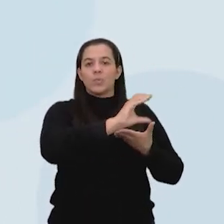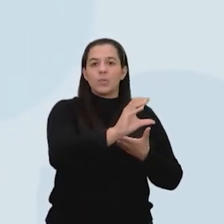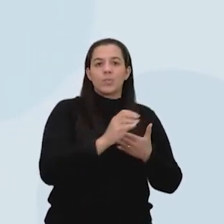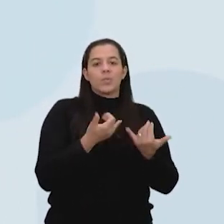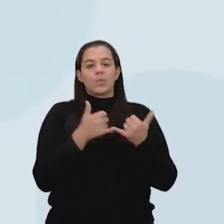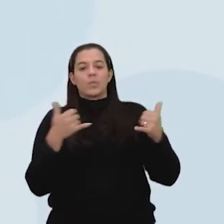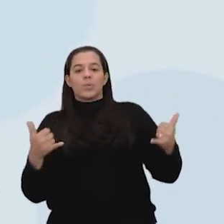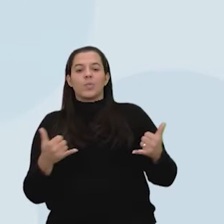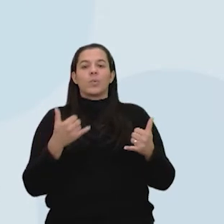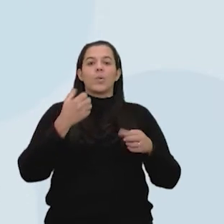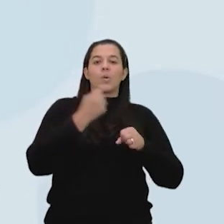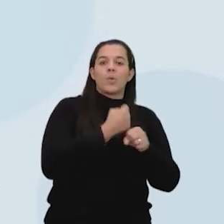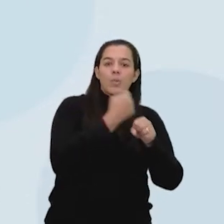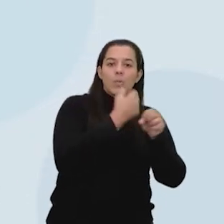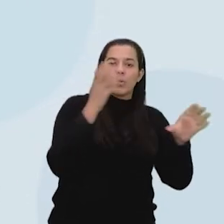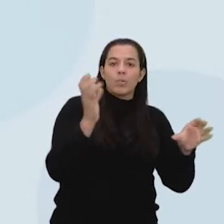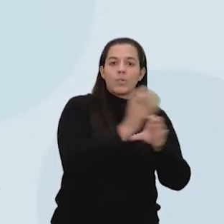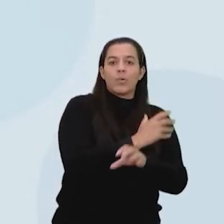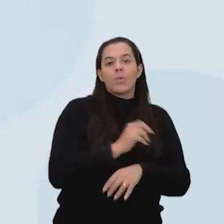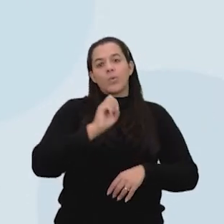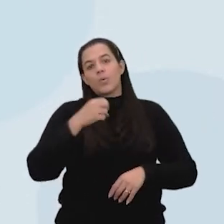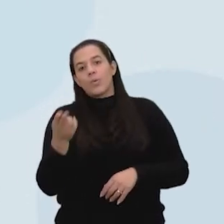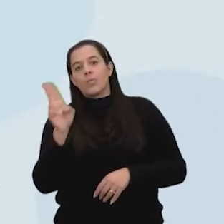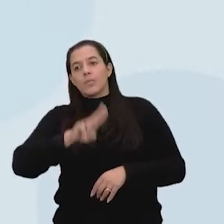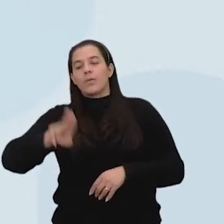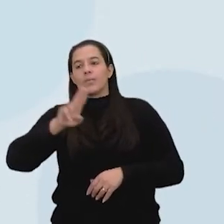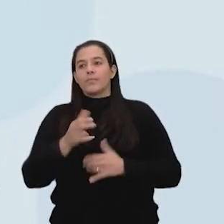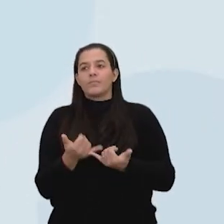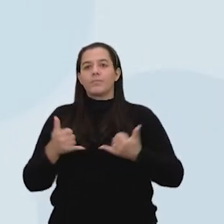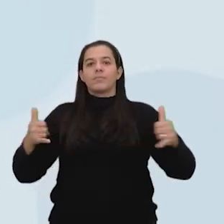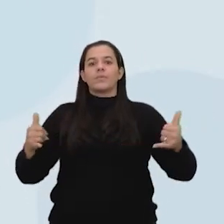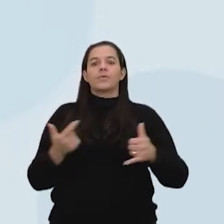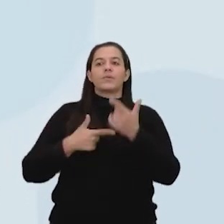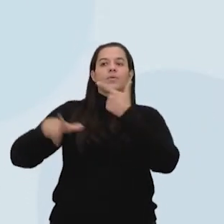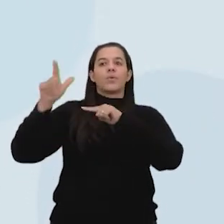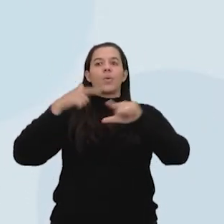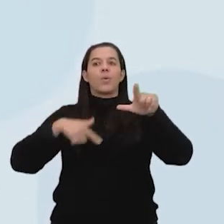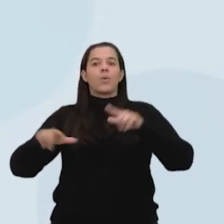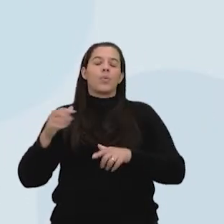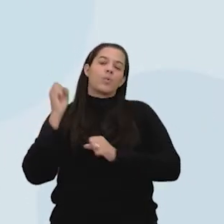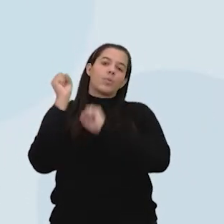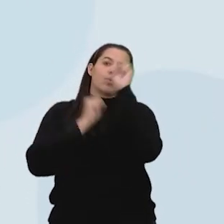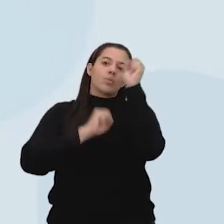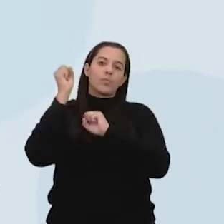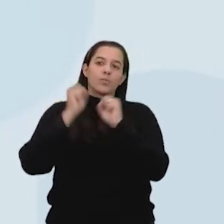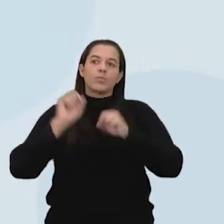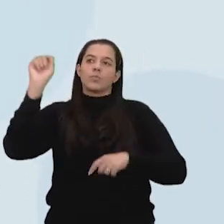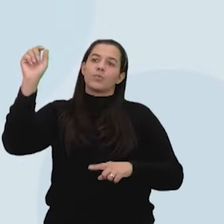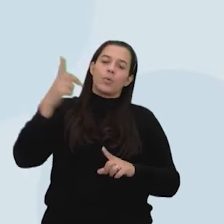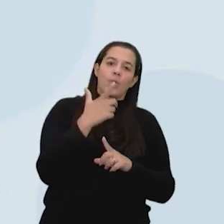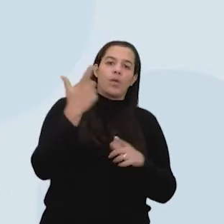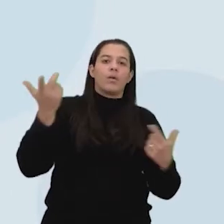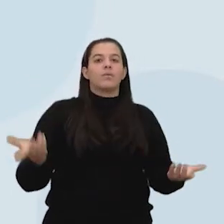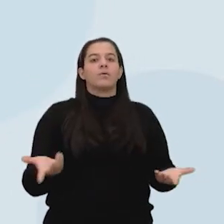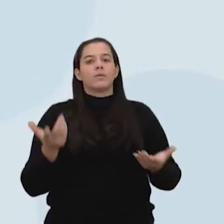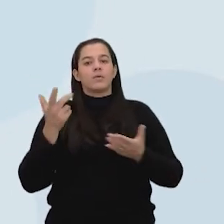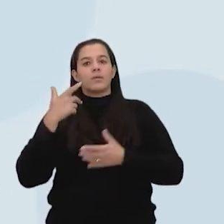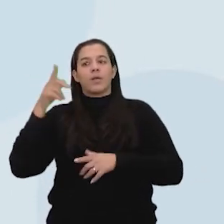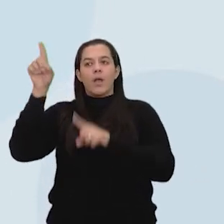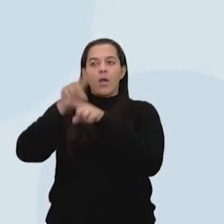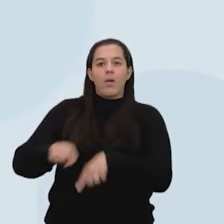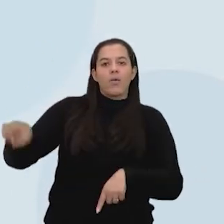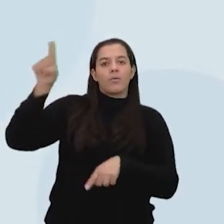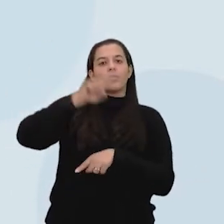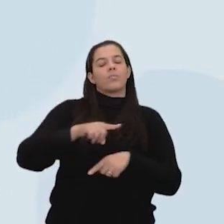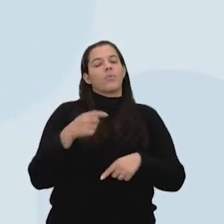em concluir a obra ou utilizá-la para produzir energia em outro tipo de usinas, solares, eólicas